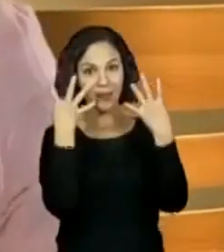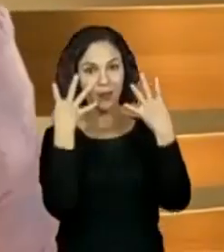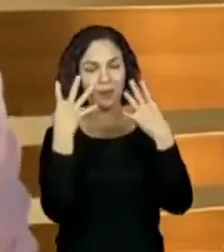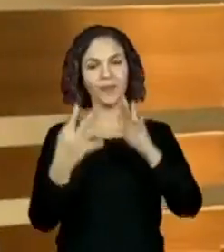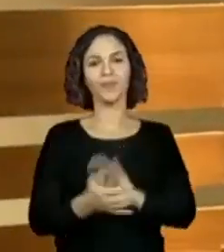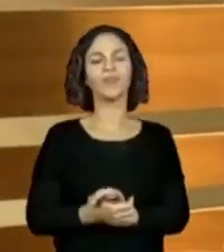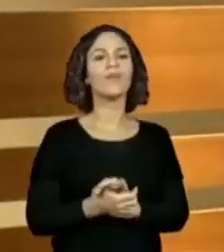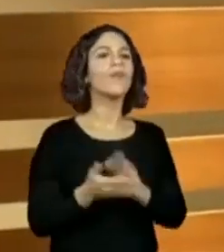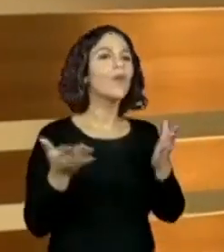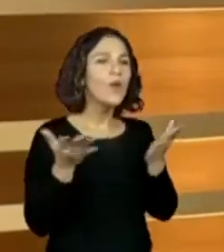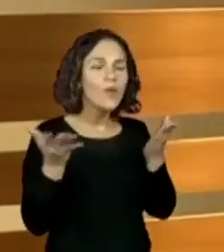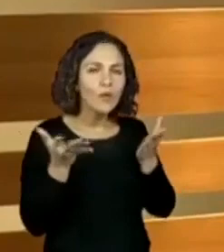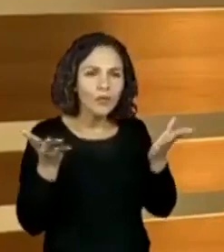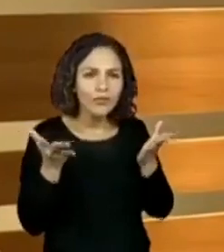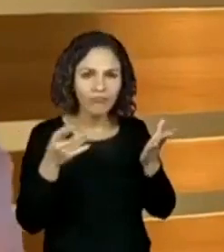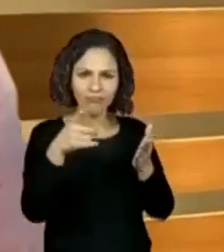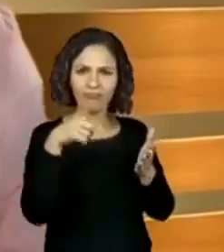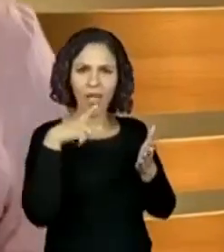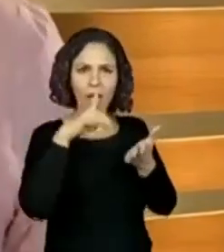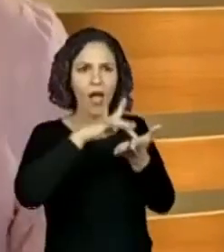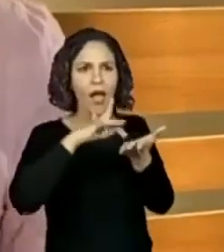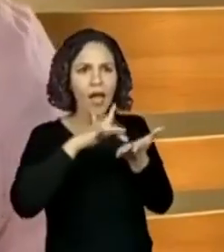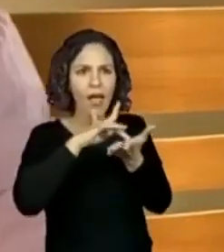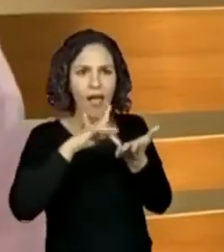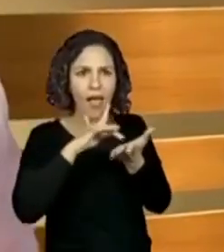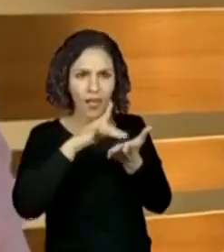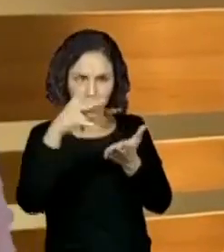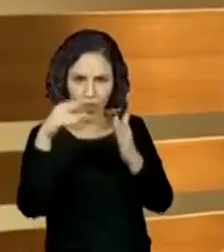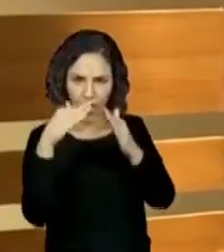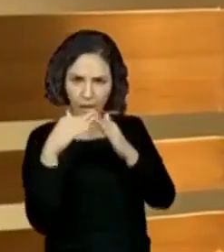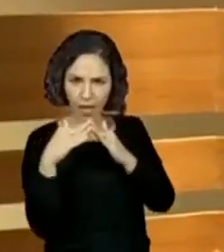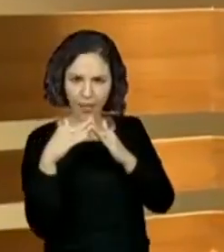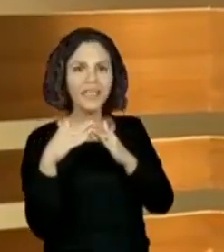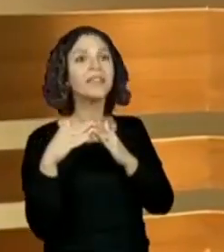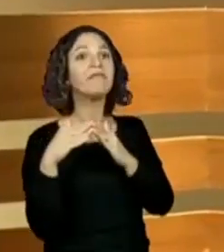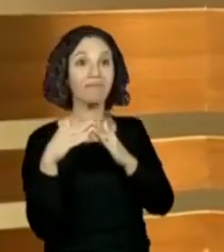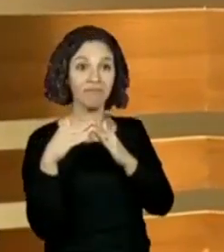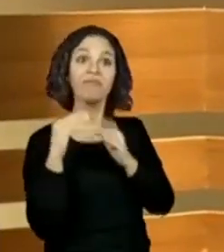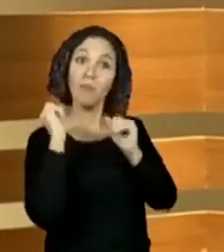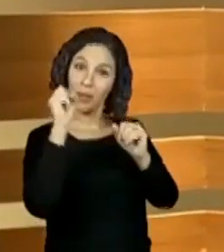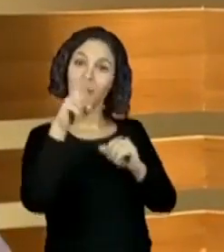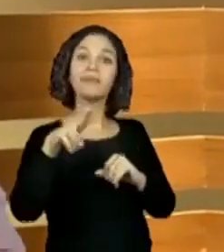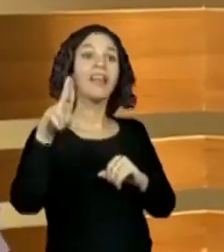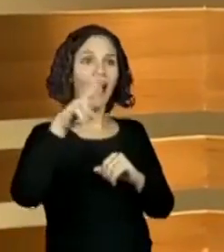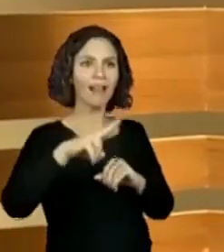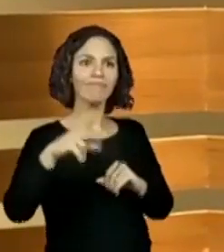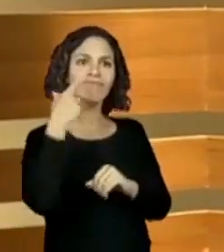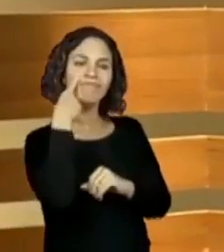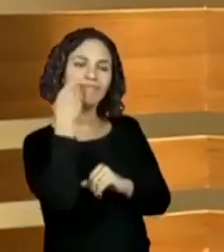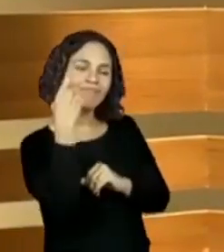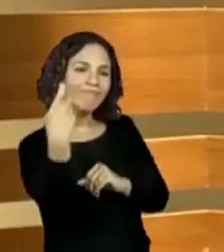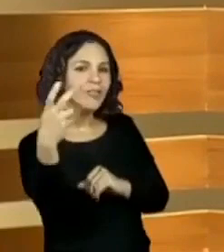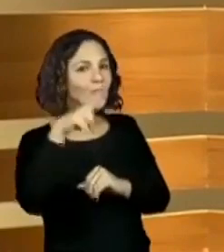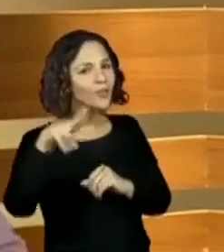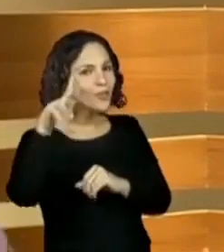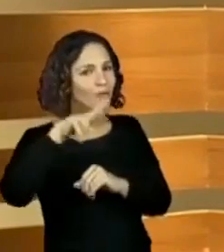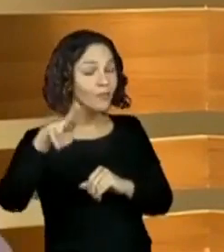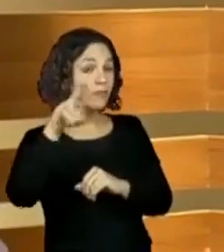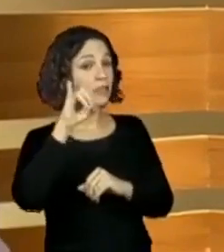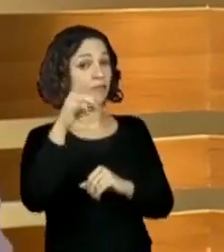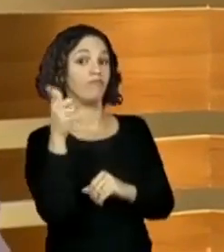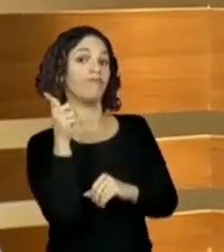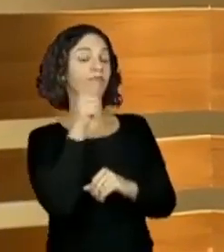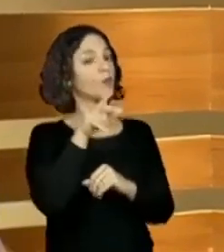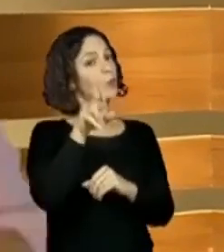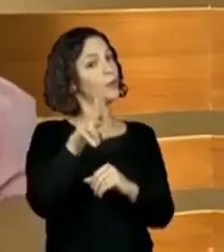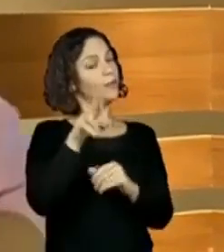Hoje, se você tiver uma calculadora aí perto de você, pode usar essa calculadora. Vai ser bem interessante essa aula, se você puder